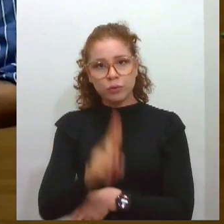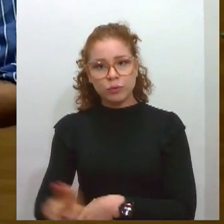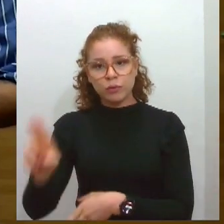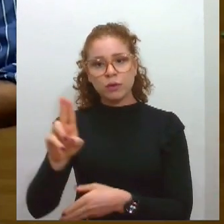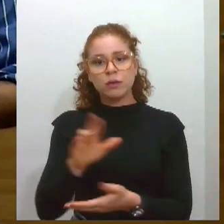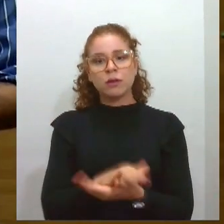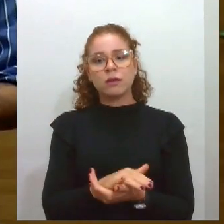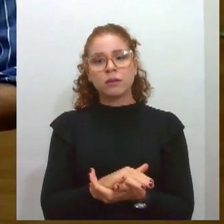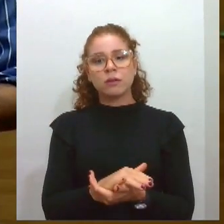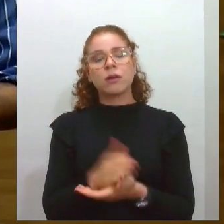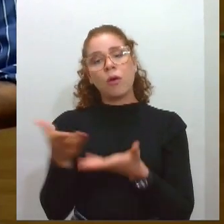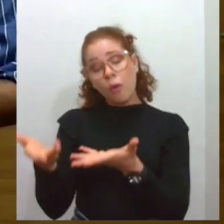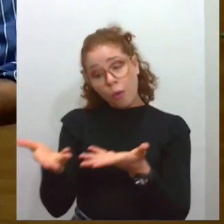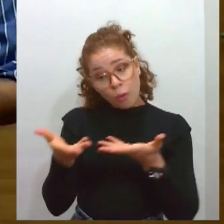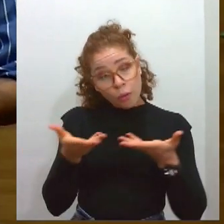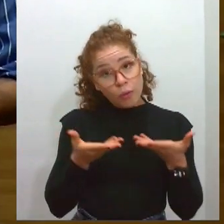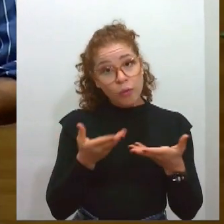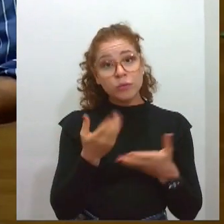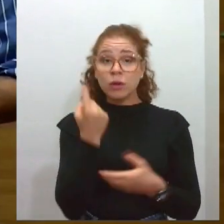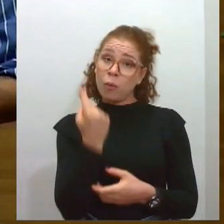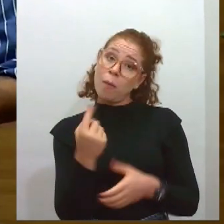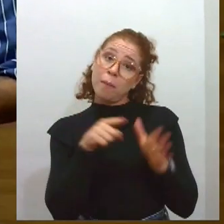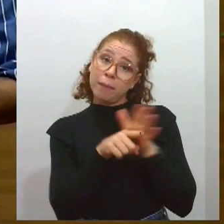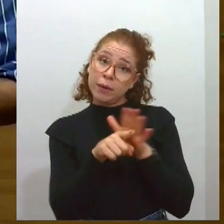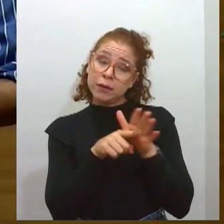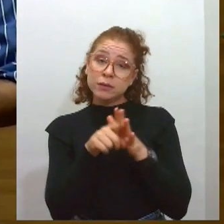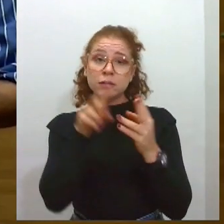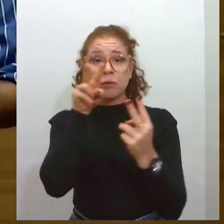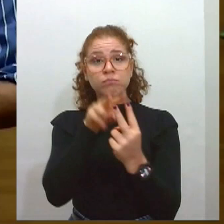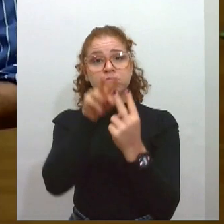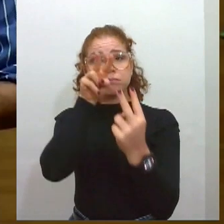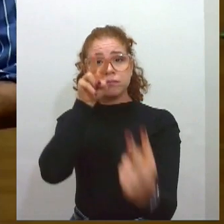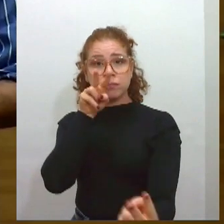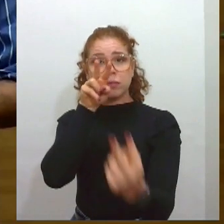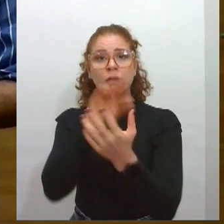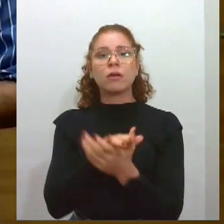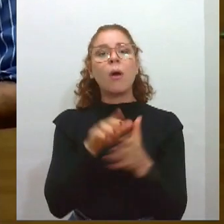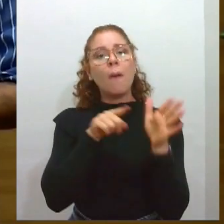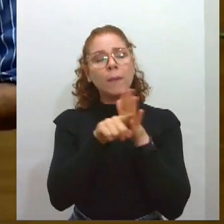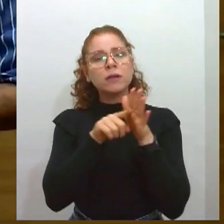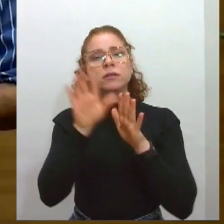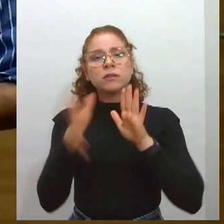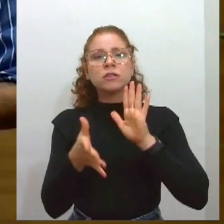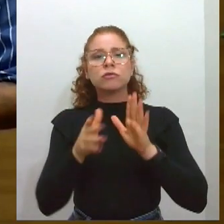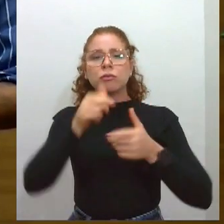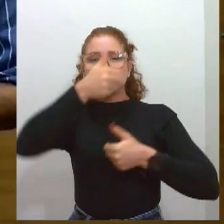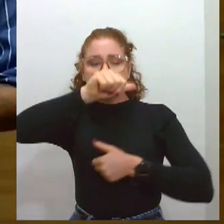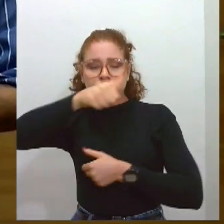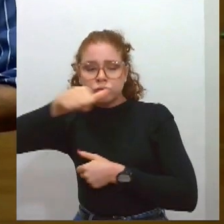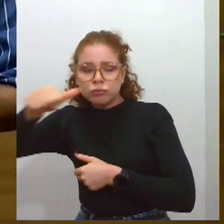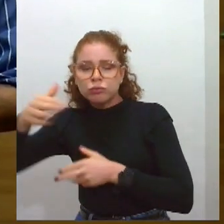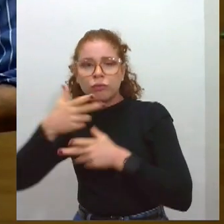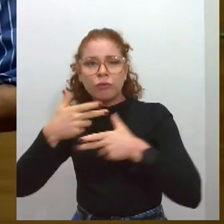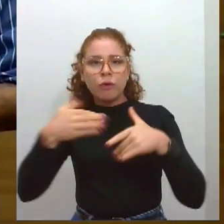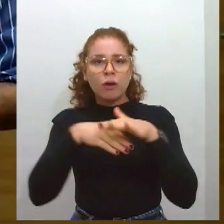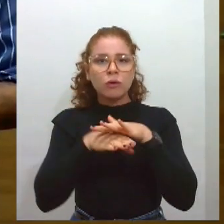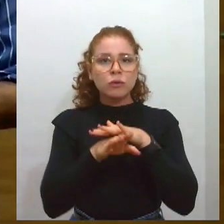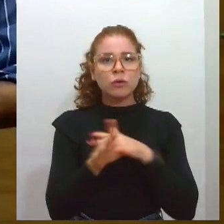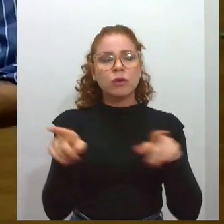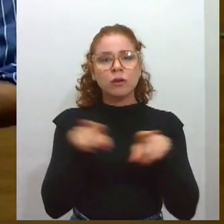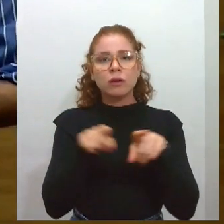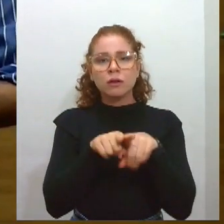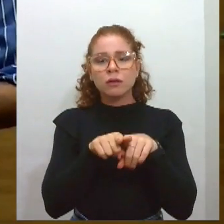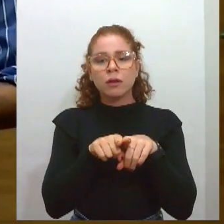convite para uma pesquisa online. E, nessa pesquisa, a gente já faz um mapeio de alguns desses hábitos e como está a condição